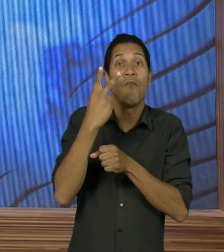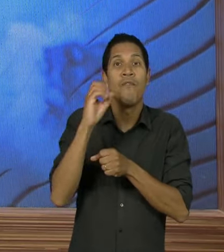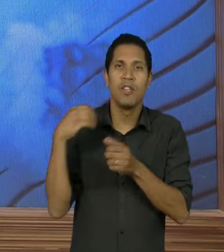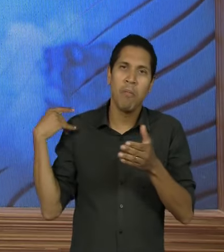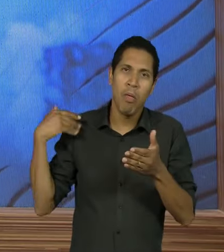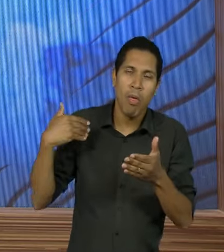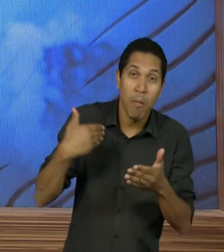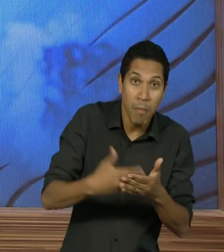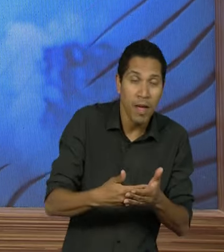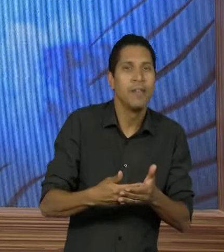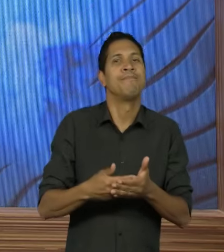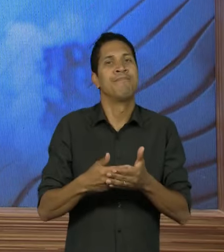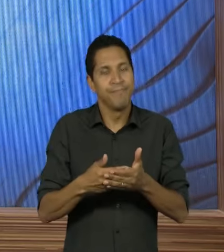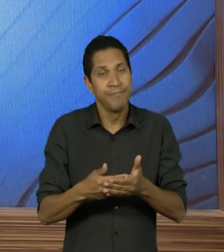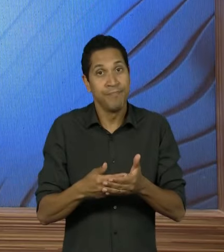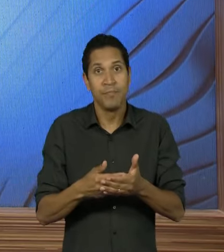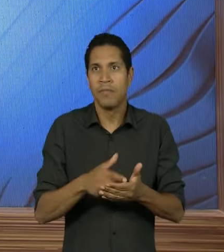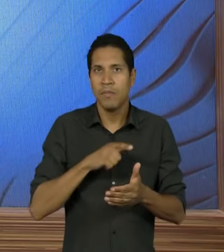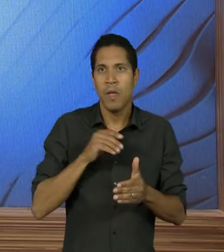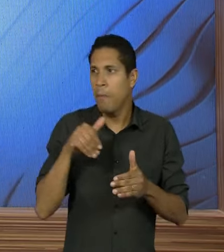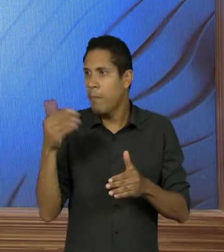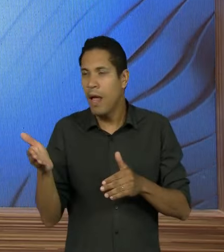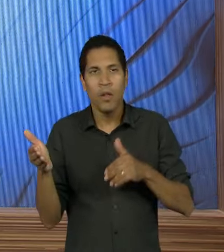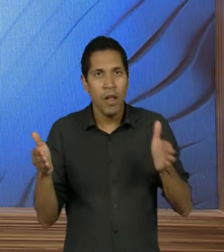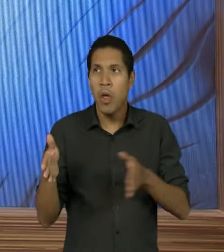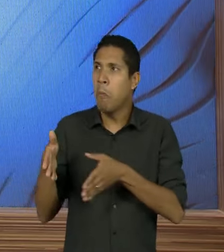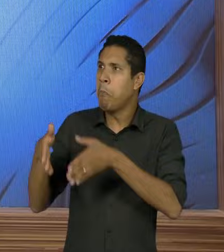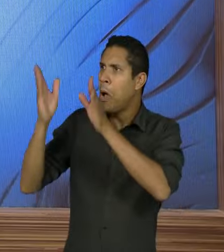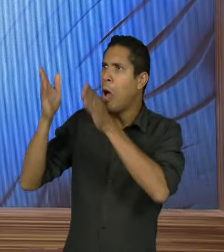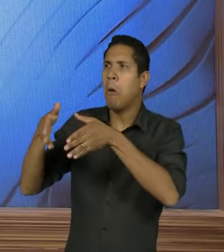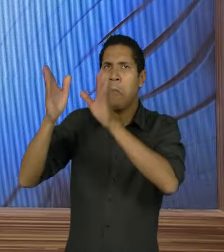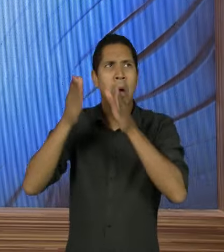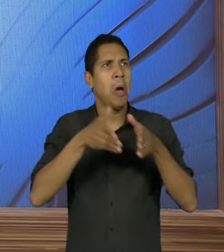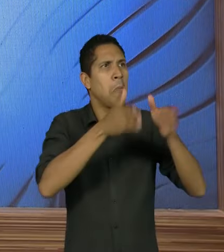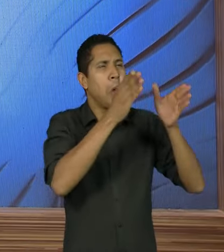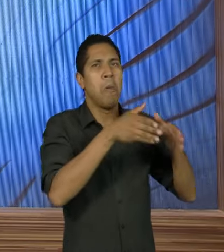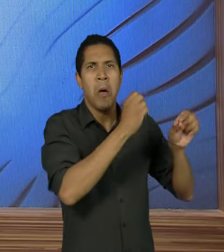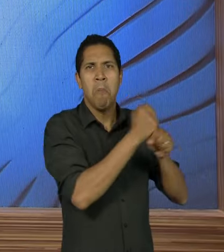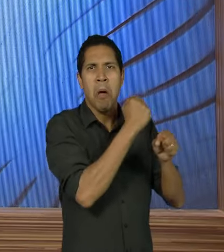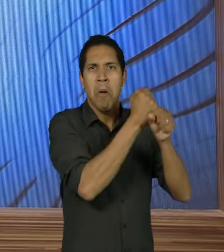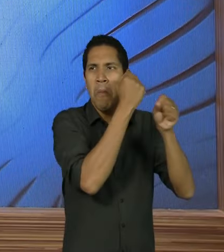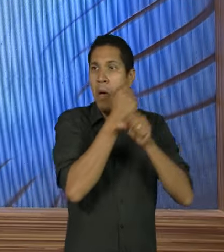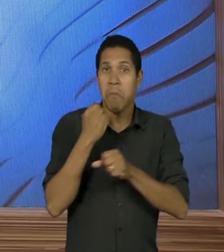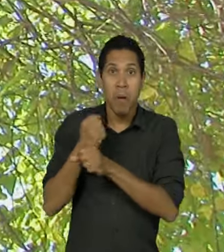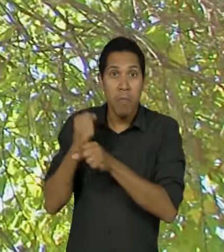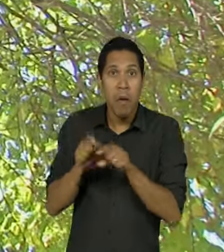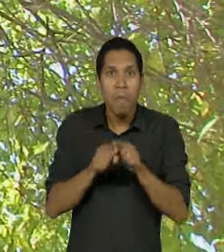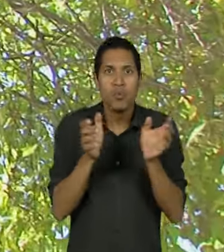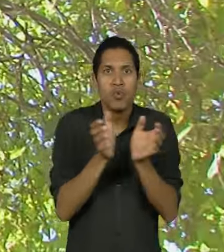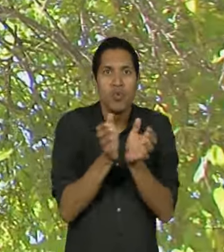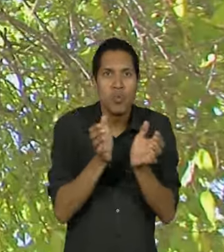oásis de resistência à especulação imobiliária, graças à união de moradores.